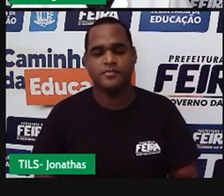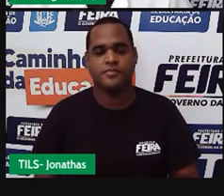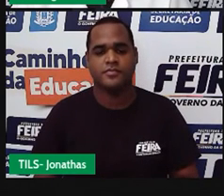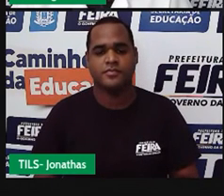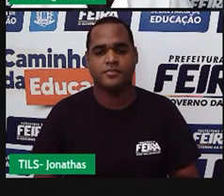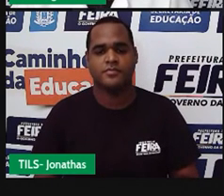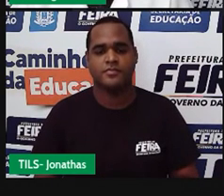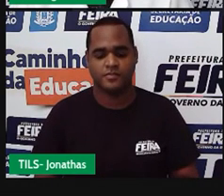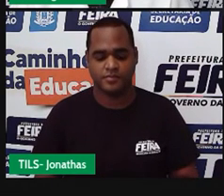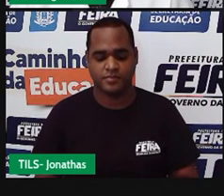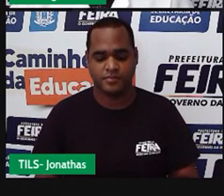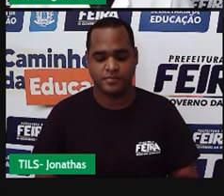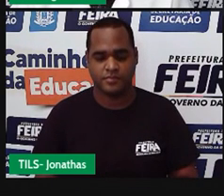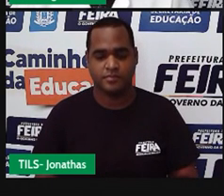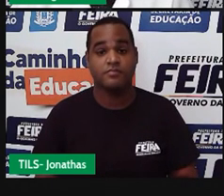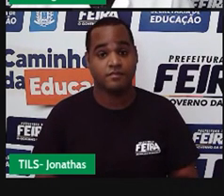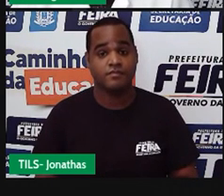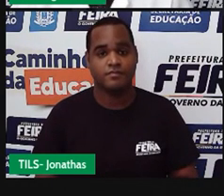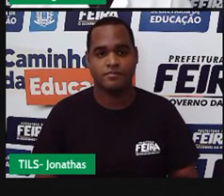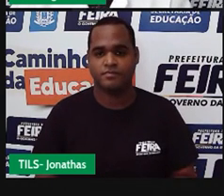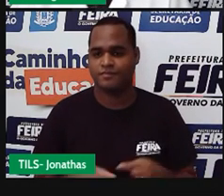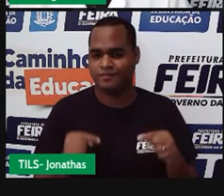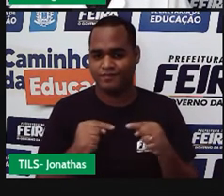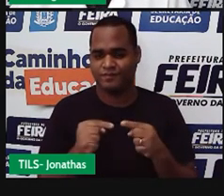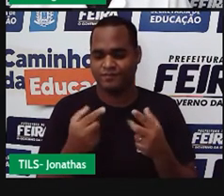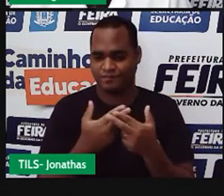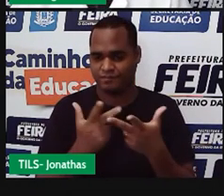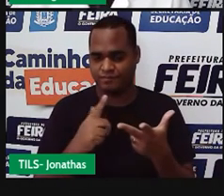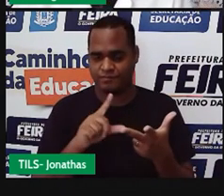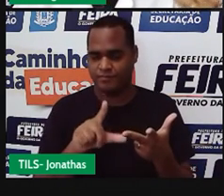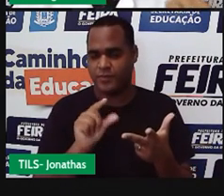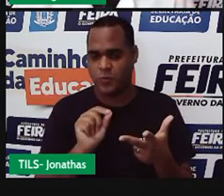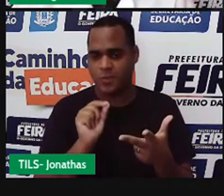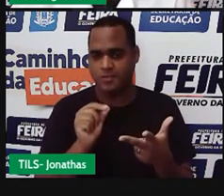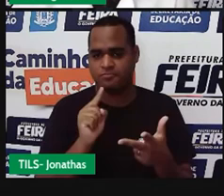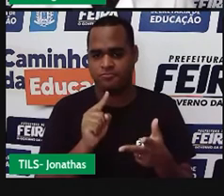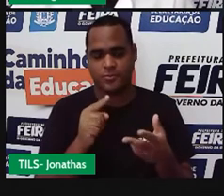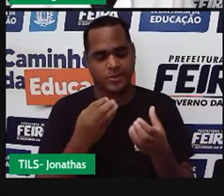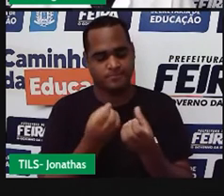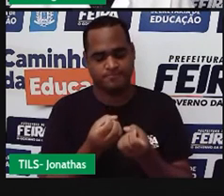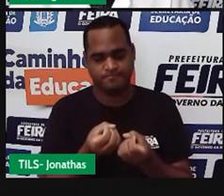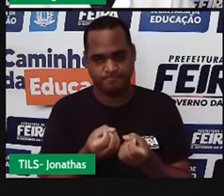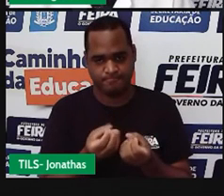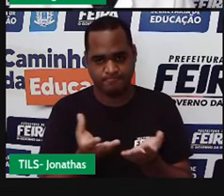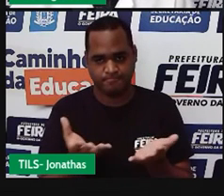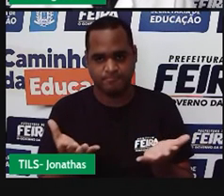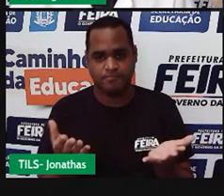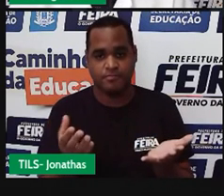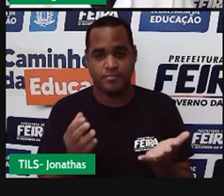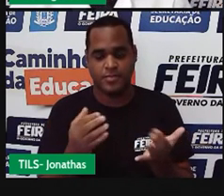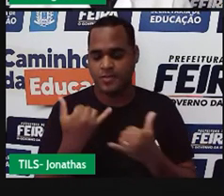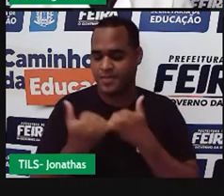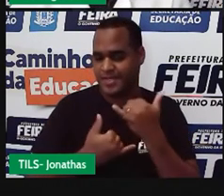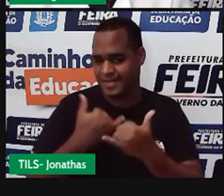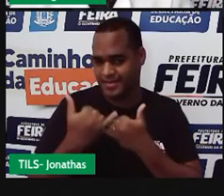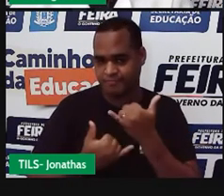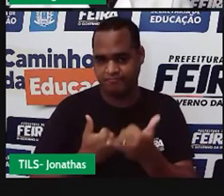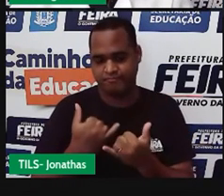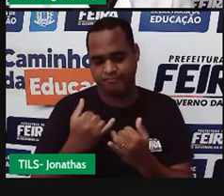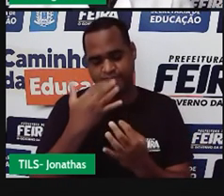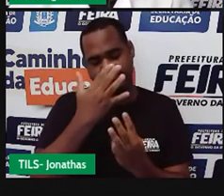Tá? Então, na situação, né, que tinha que distribuir os brinquedos para 3